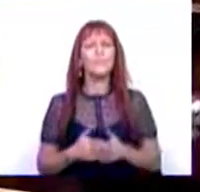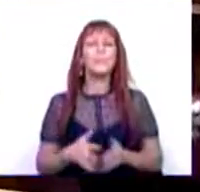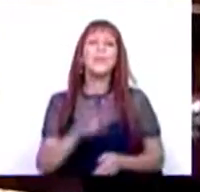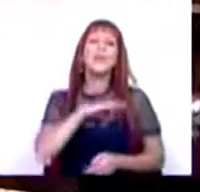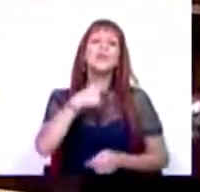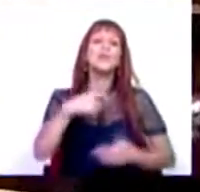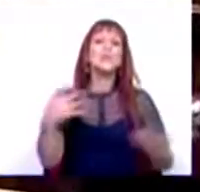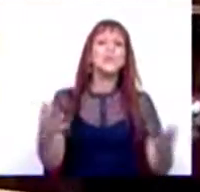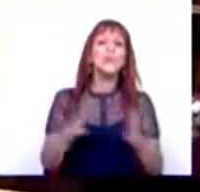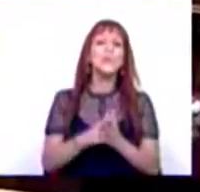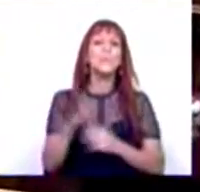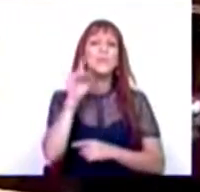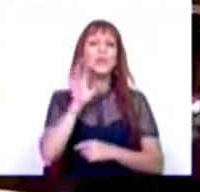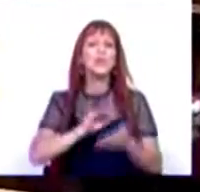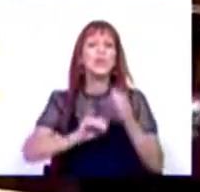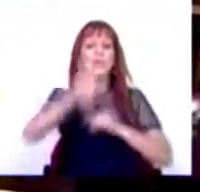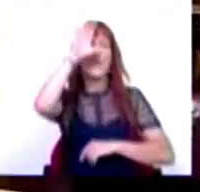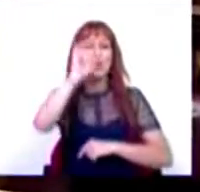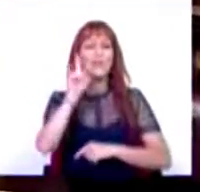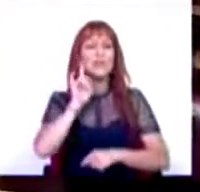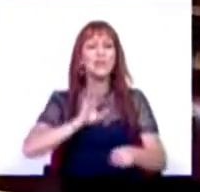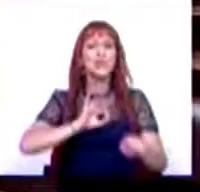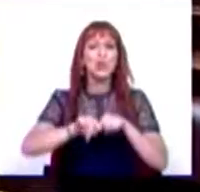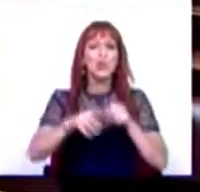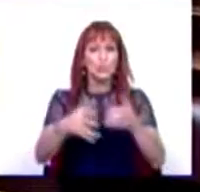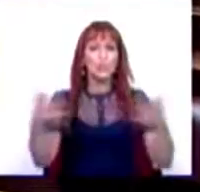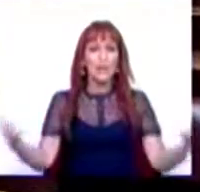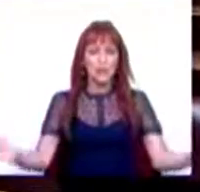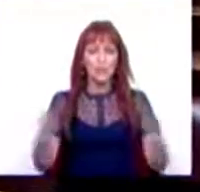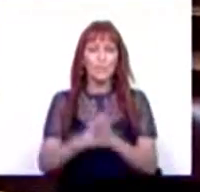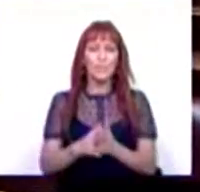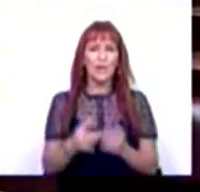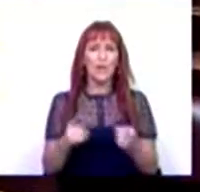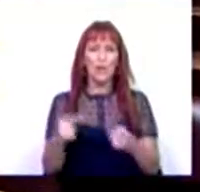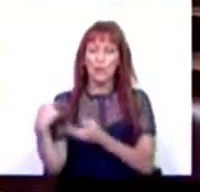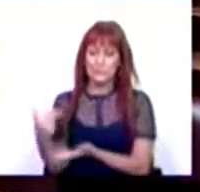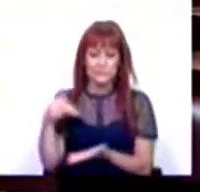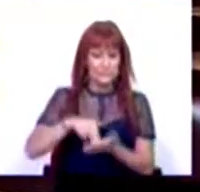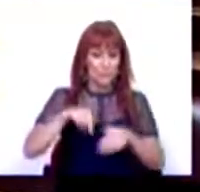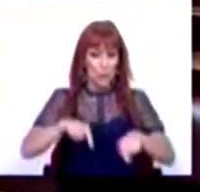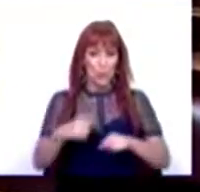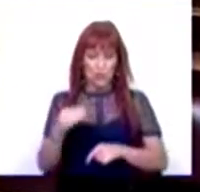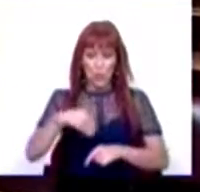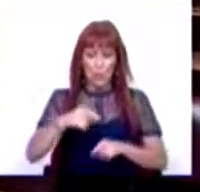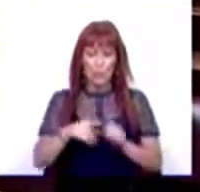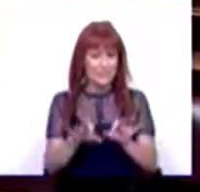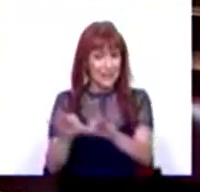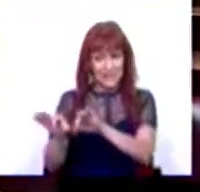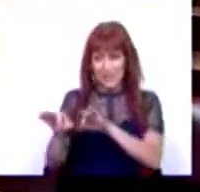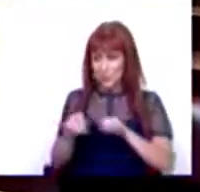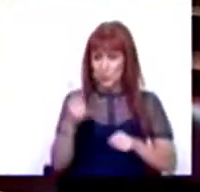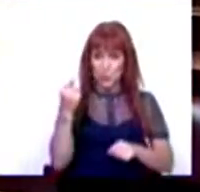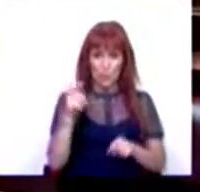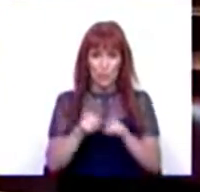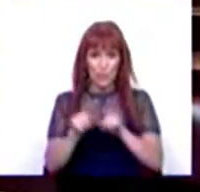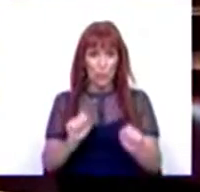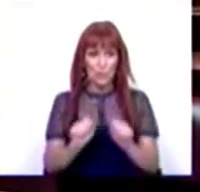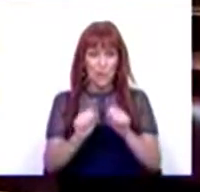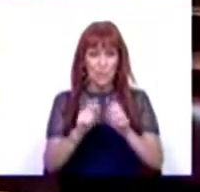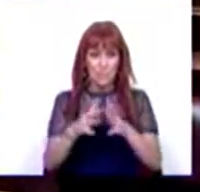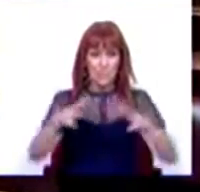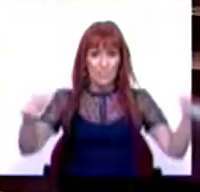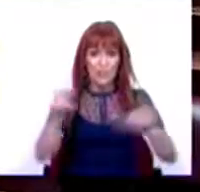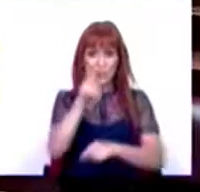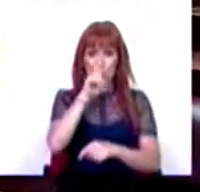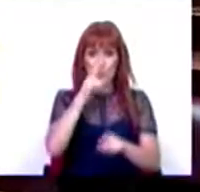Sr. Presidente, Sr. Secretário de Estado, Sras. e Srs. Deputados, o que nos traz aqui hoje é uma preocupação comum, o preço alto e crescente